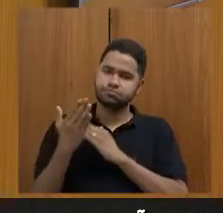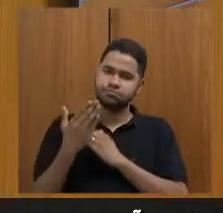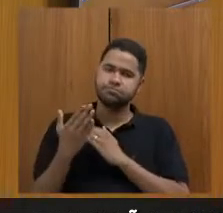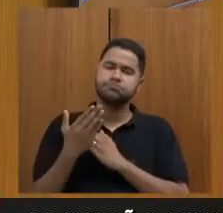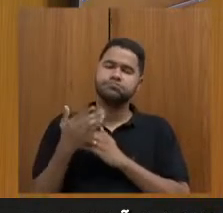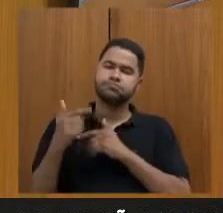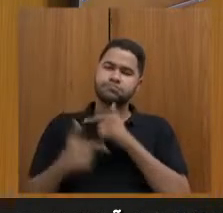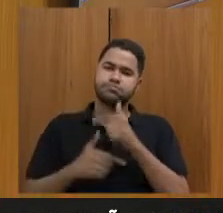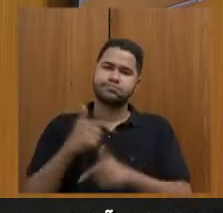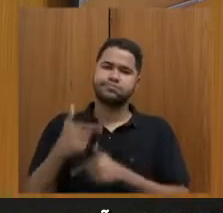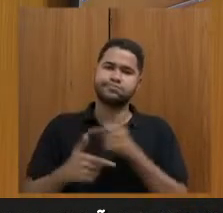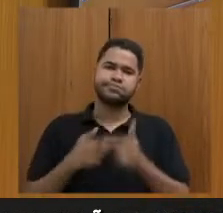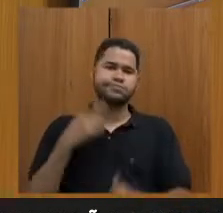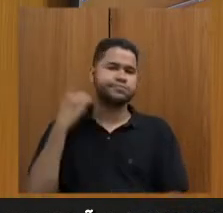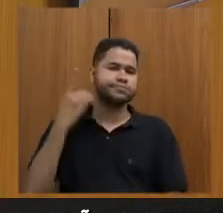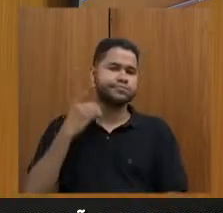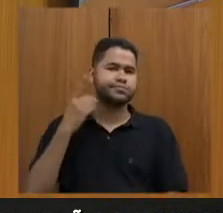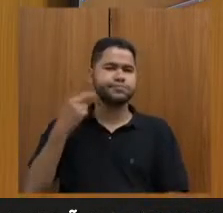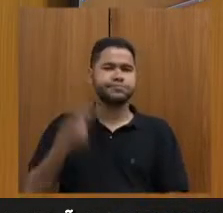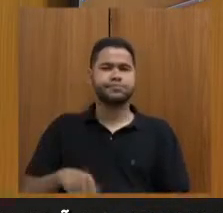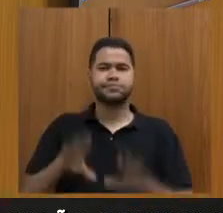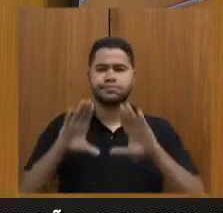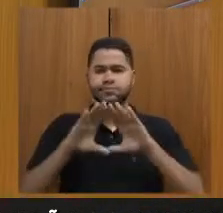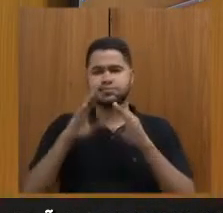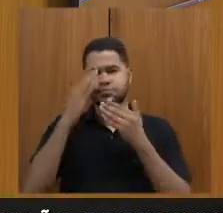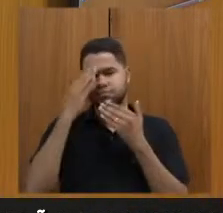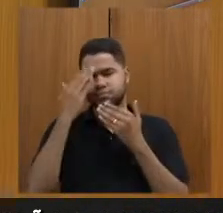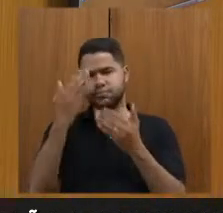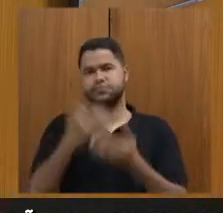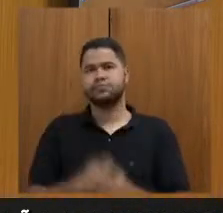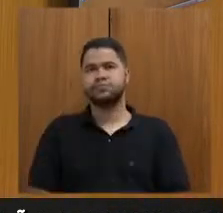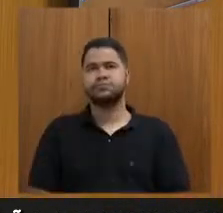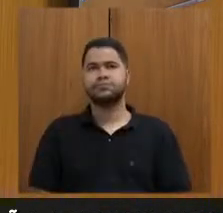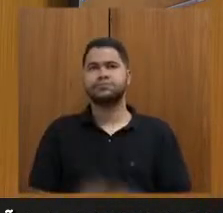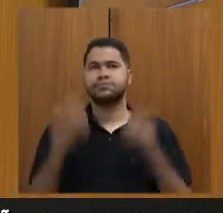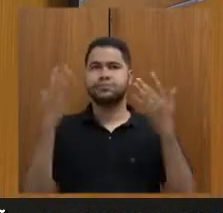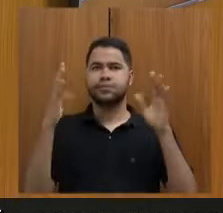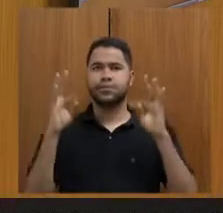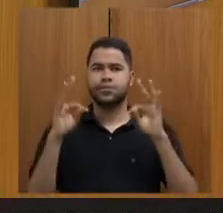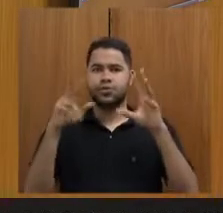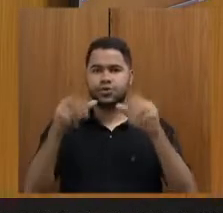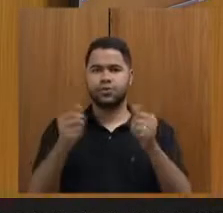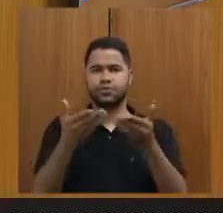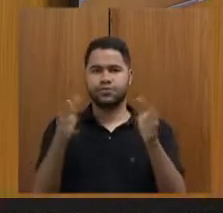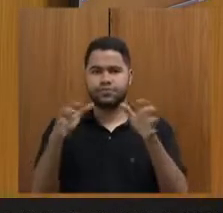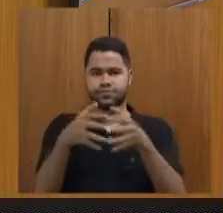trabalhos dos parlamentares aqui da Assembleia. Muito obrigado, secretário, e parabéns a toda a equipe.